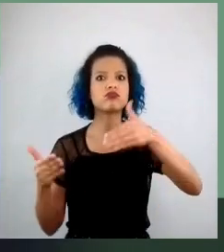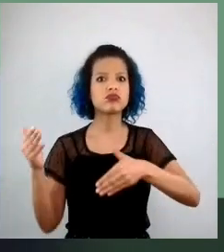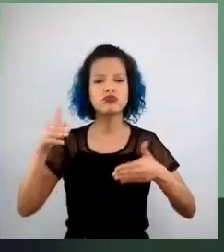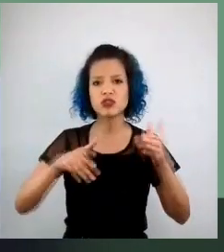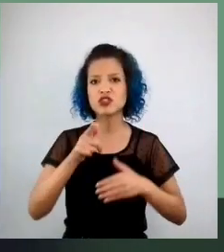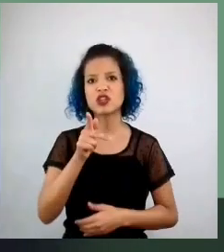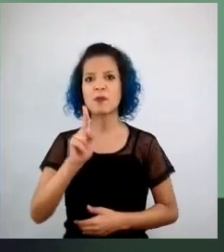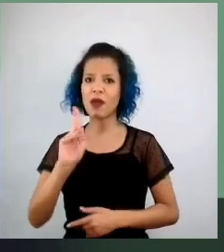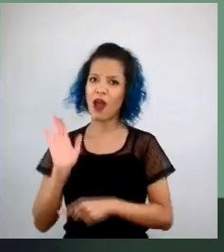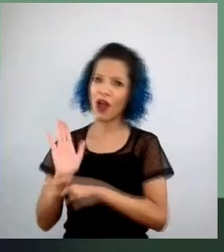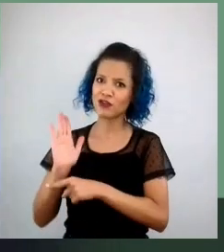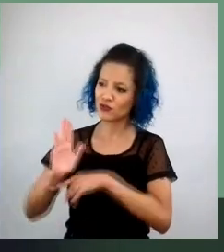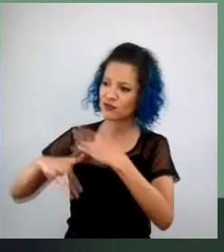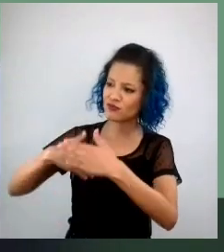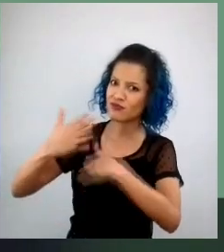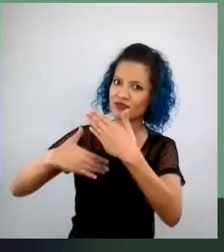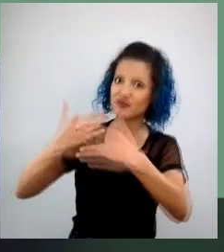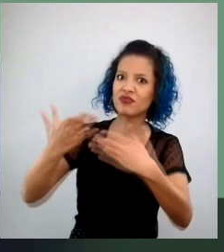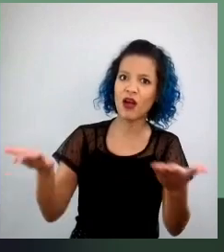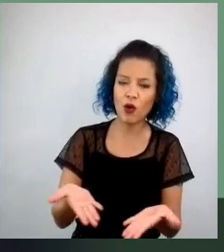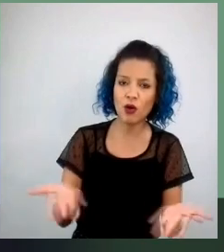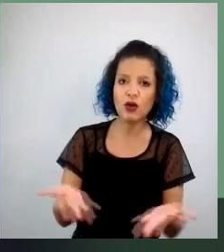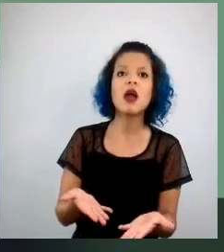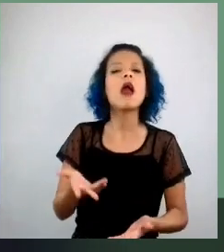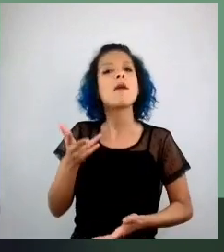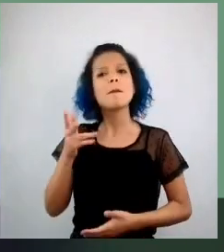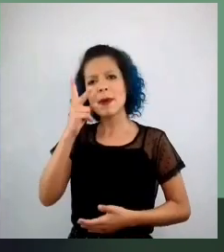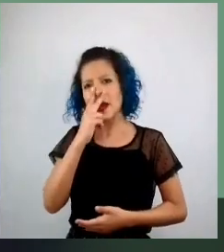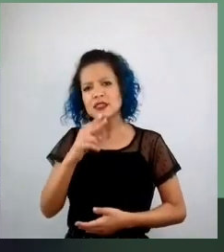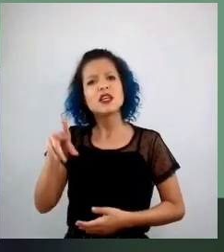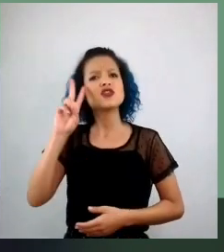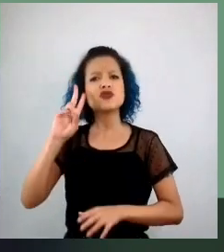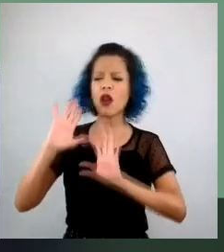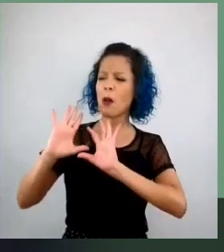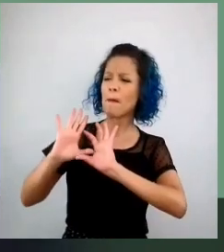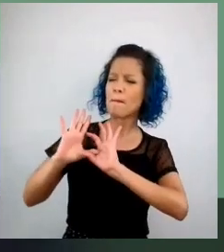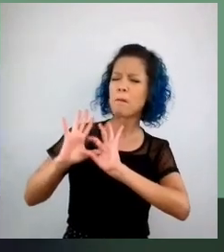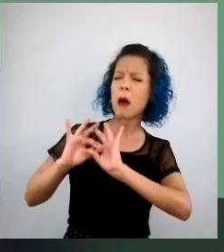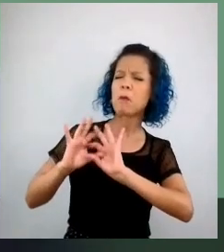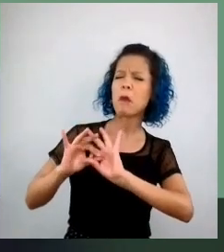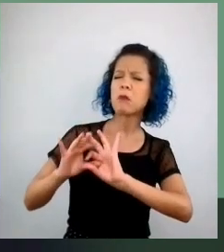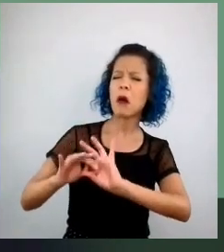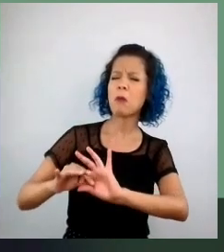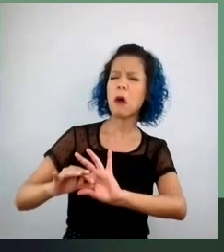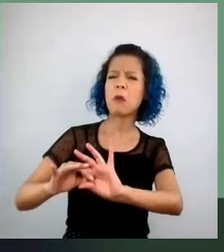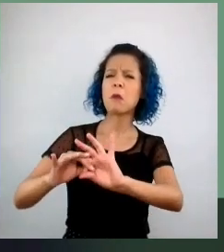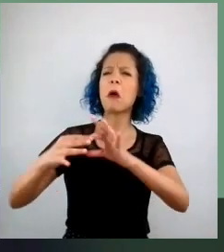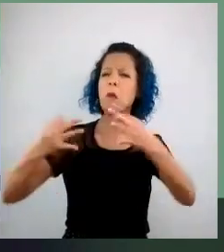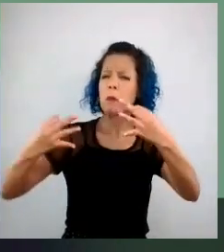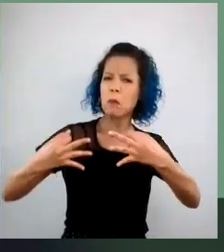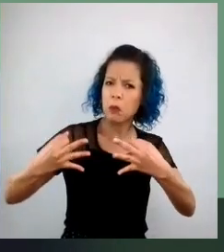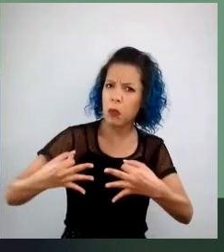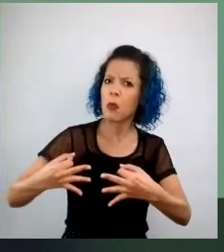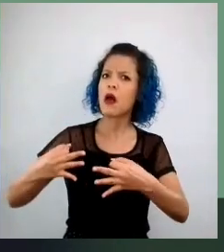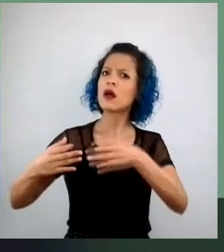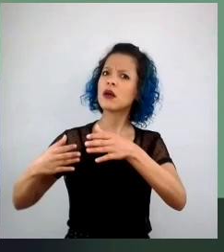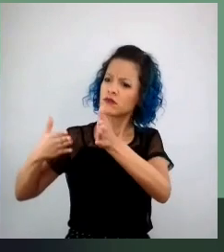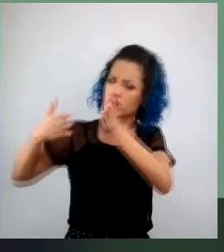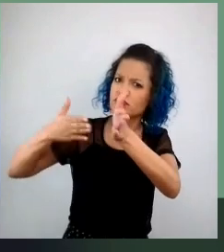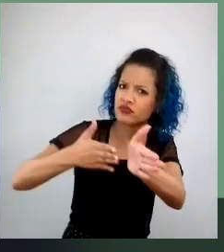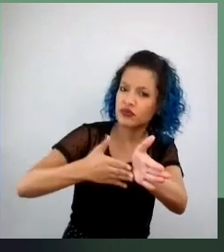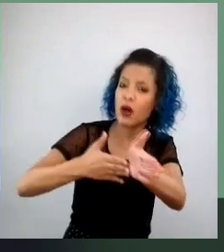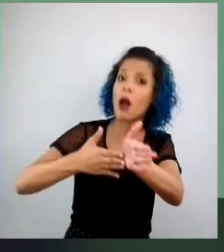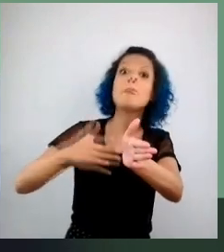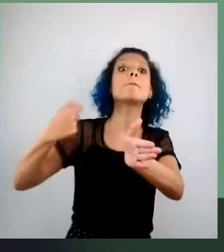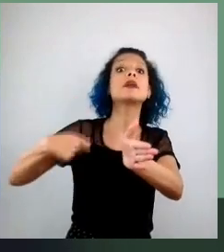história, assim, com tanta coerência, né, com tanta consistência, sem a dedicação de